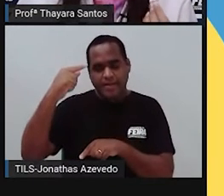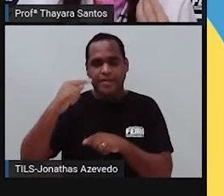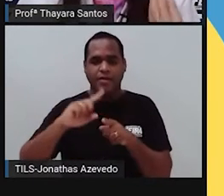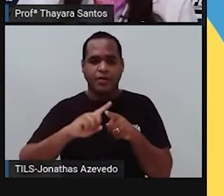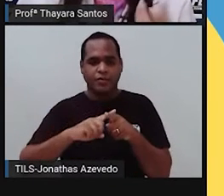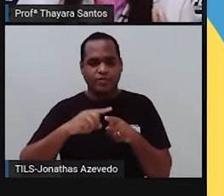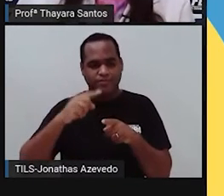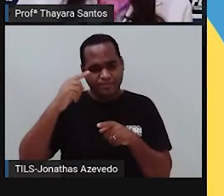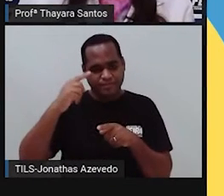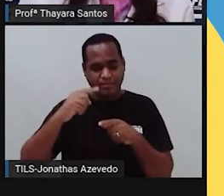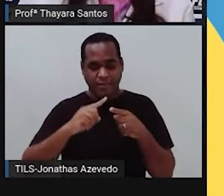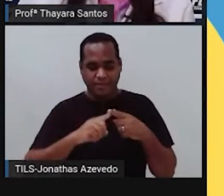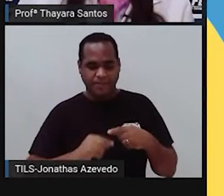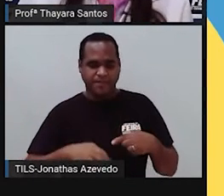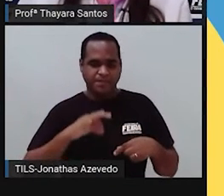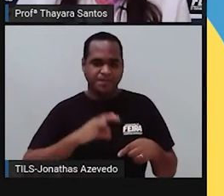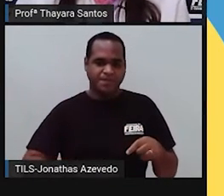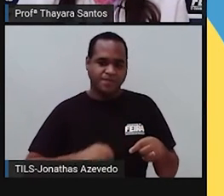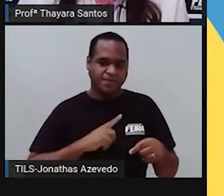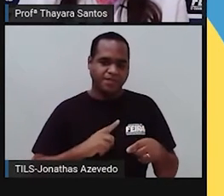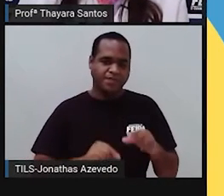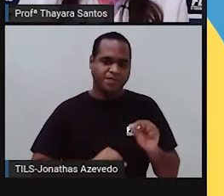esse tecido epitelial de revestimento.